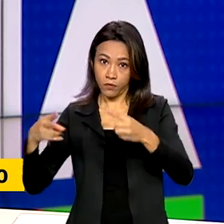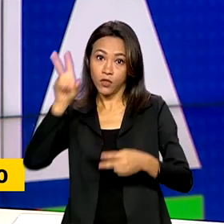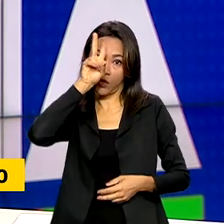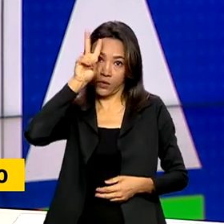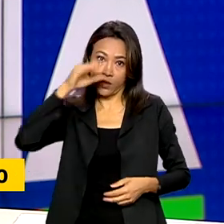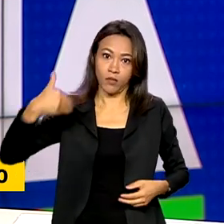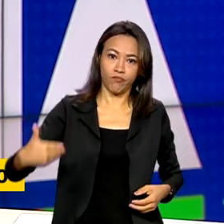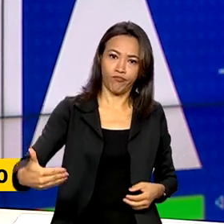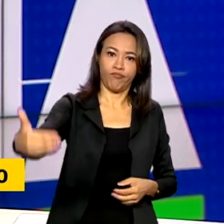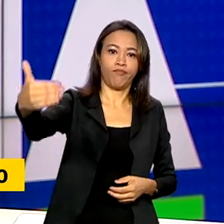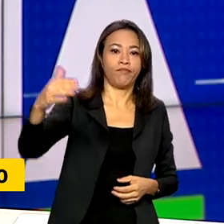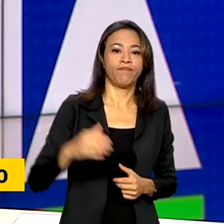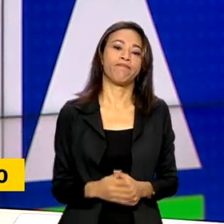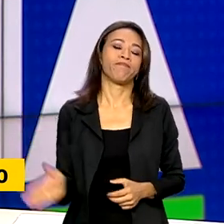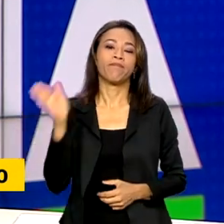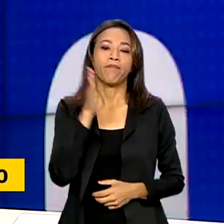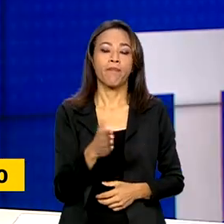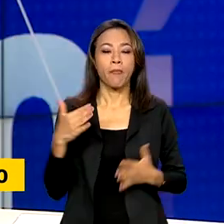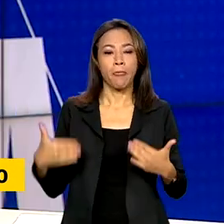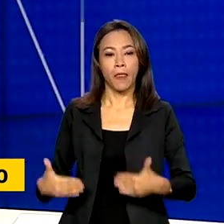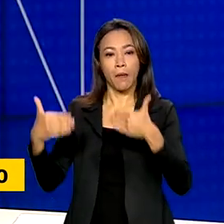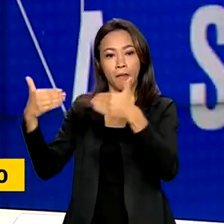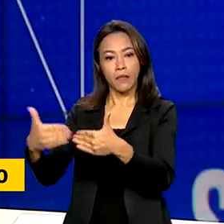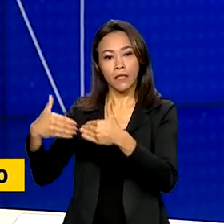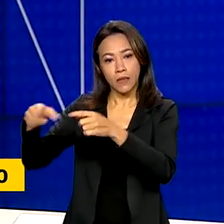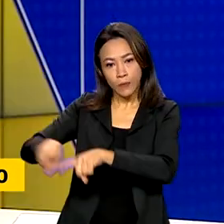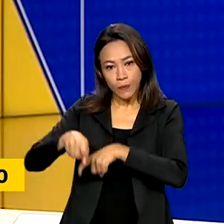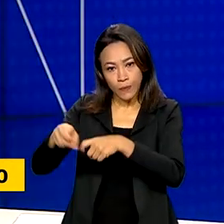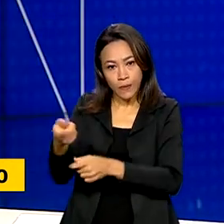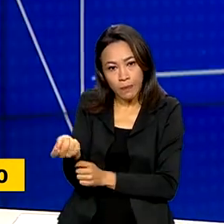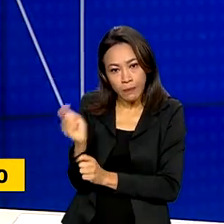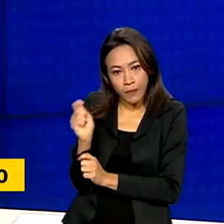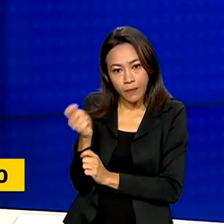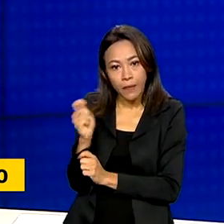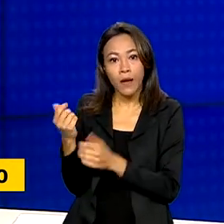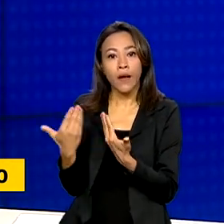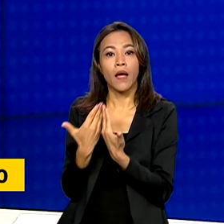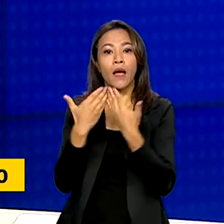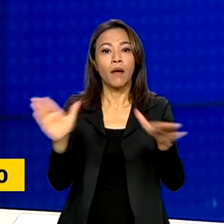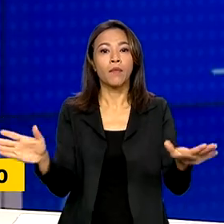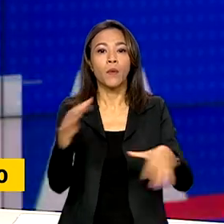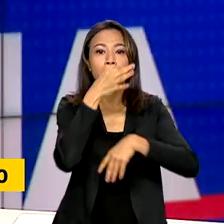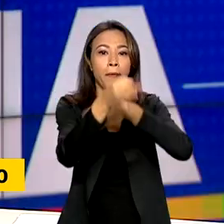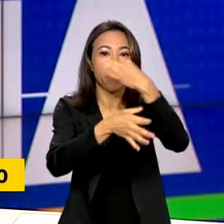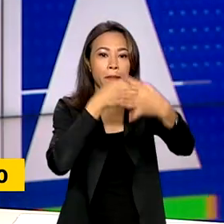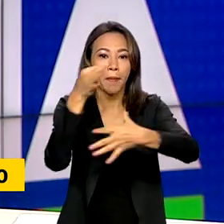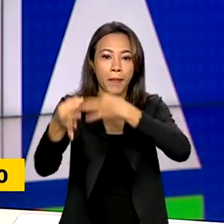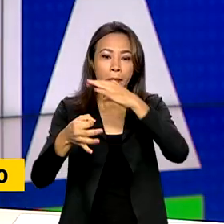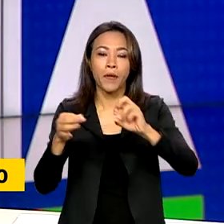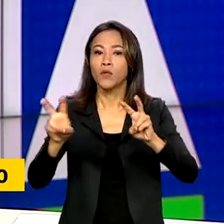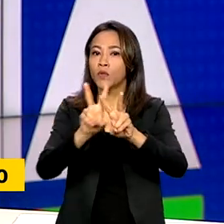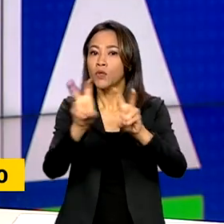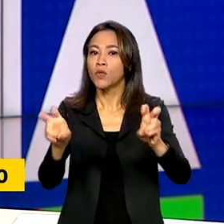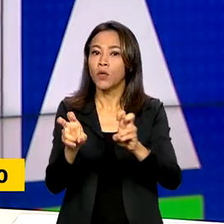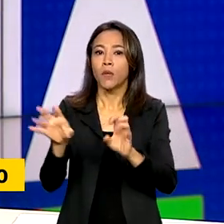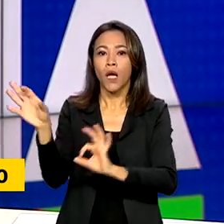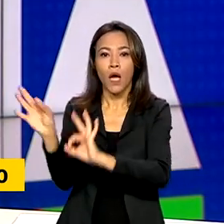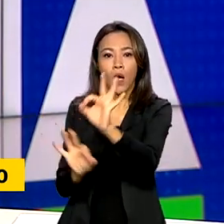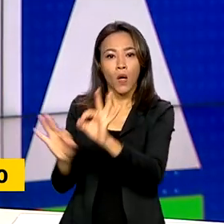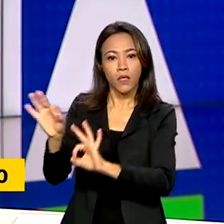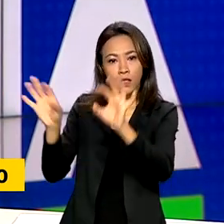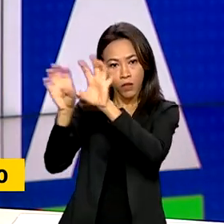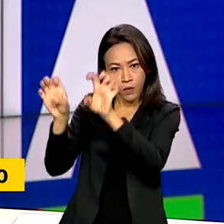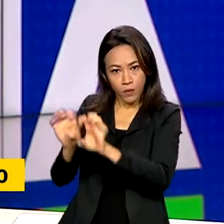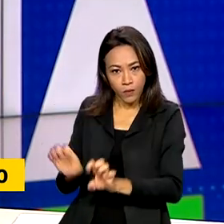O Ministério da Agricultura e Pecuária abriu consulta pública para a reestruturação do programa Carbono Mais